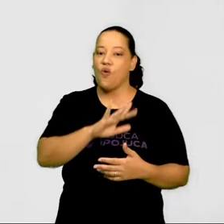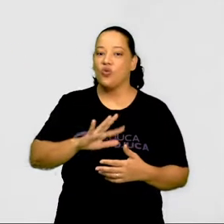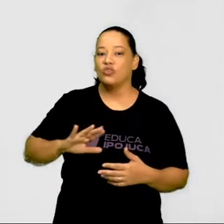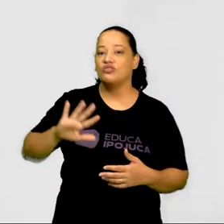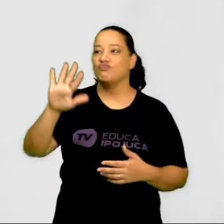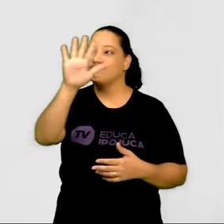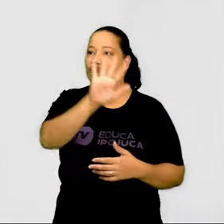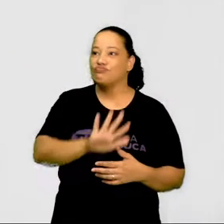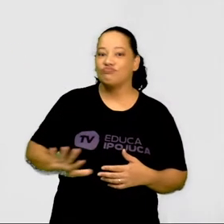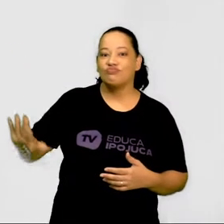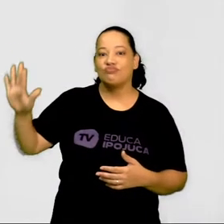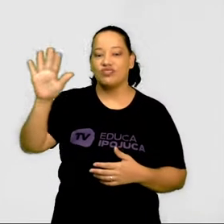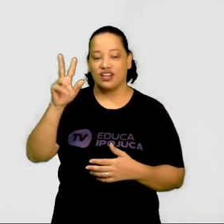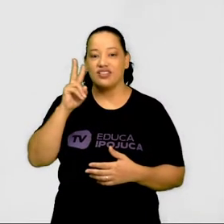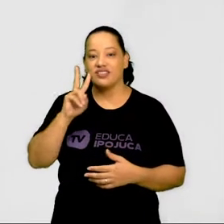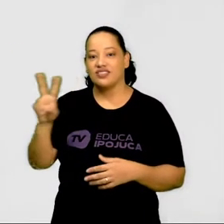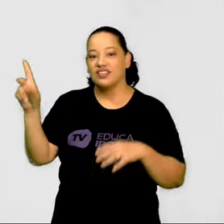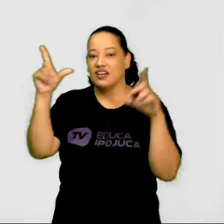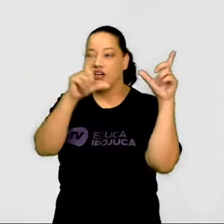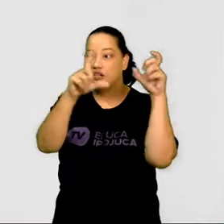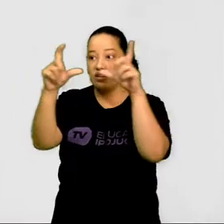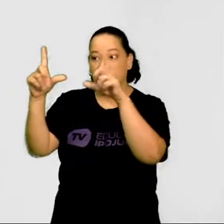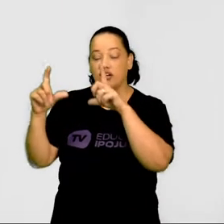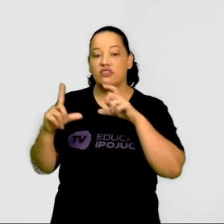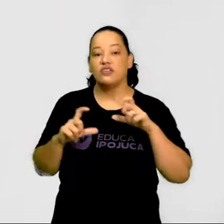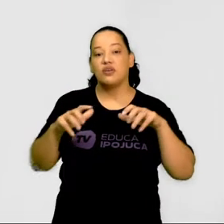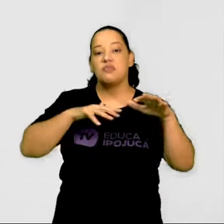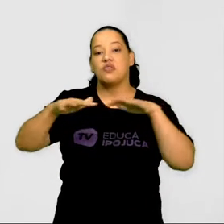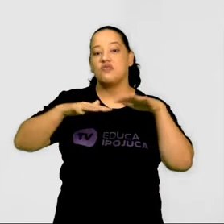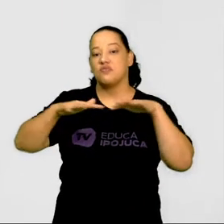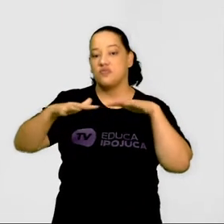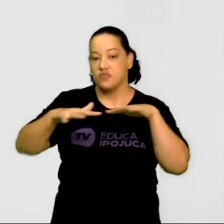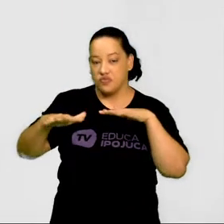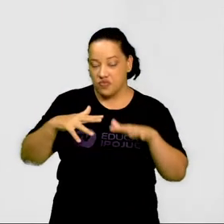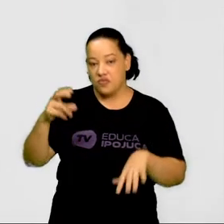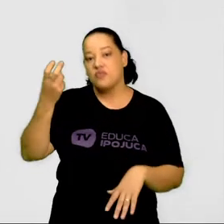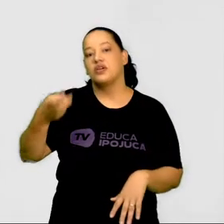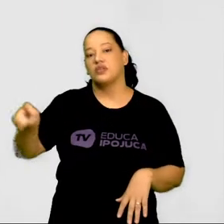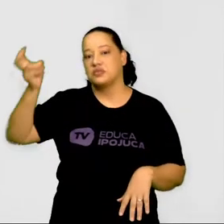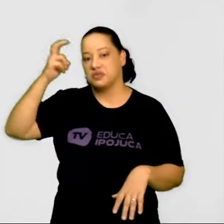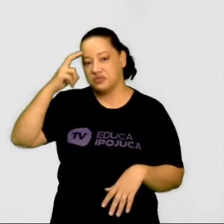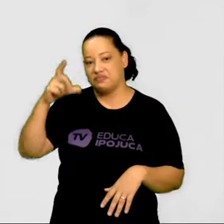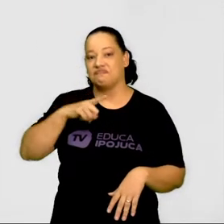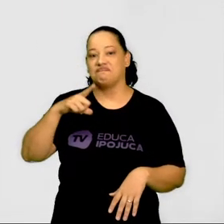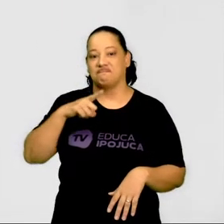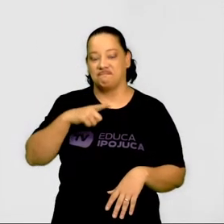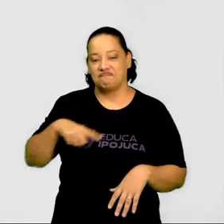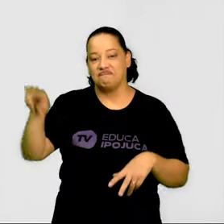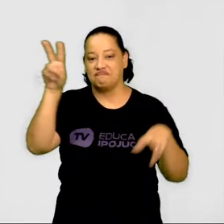foto de um movimento cultural, onde é visto e vibra esse processo da arte visual.